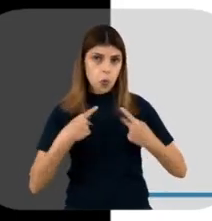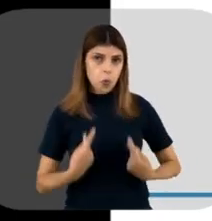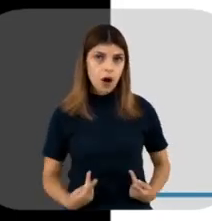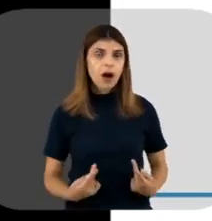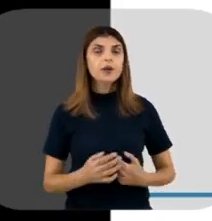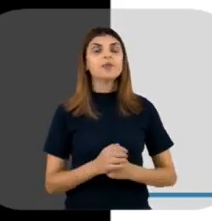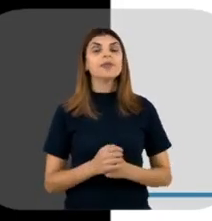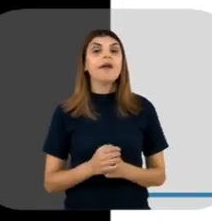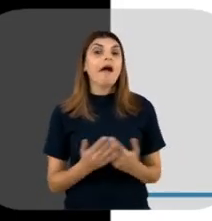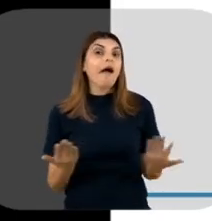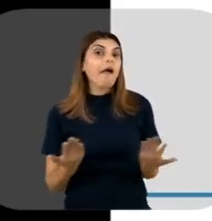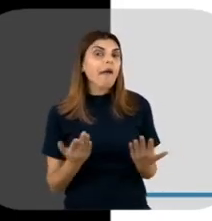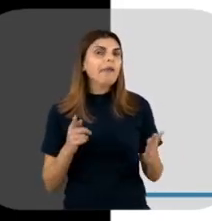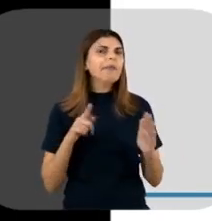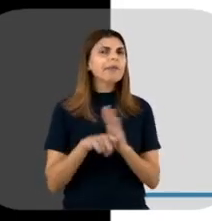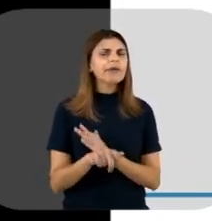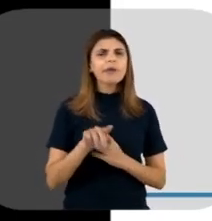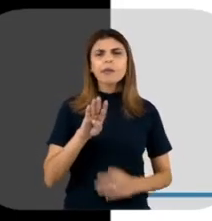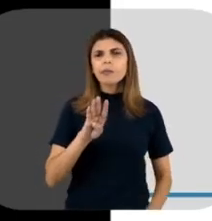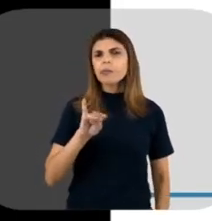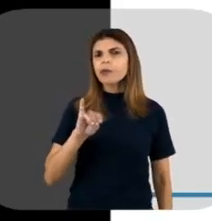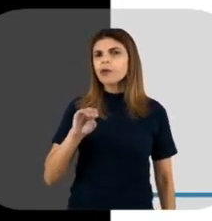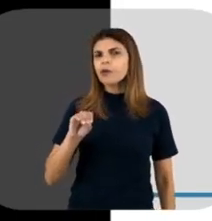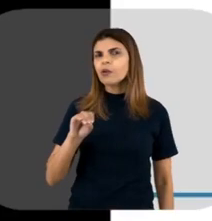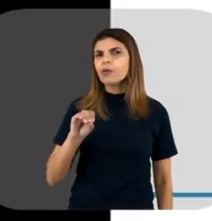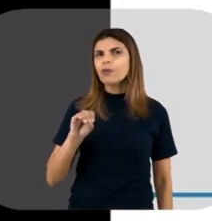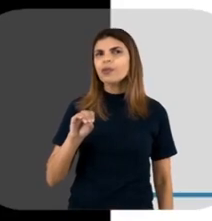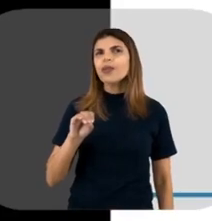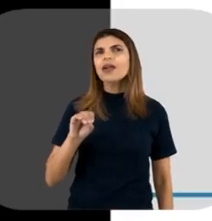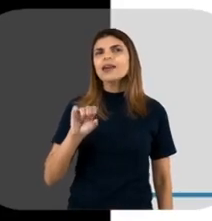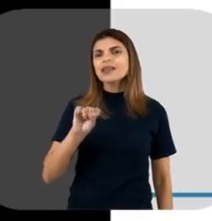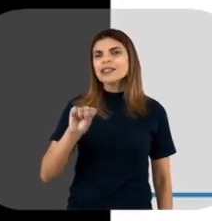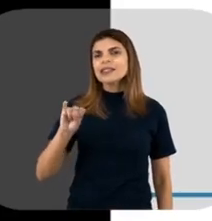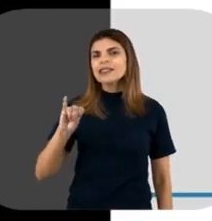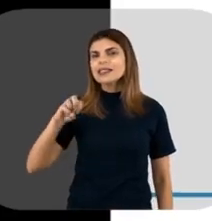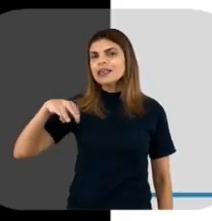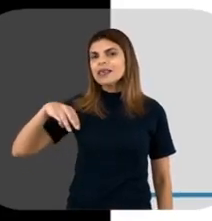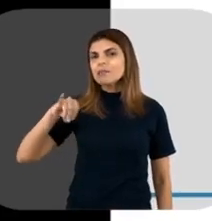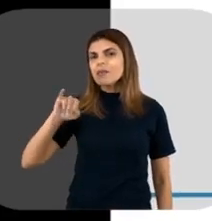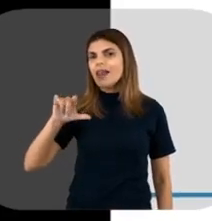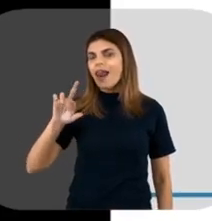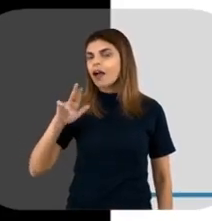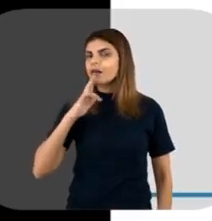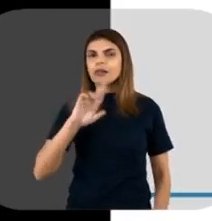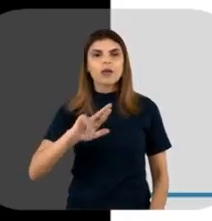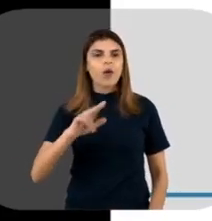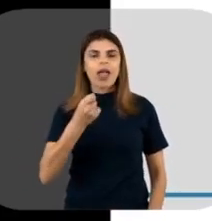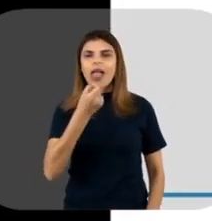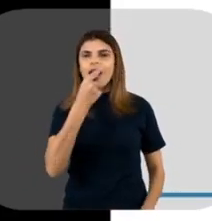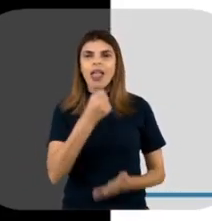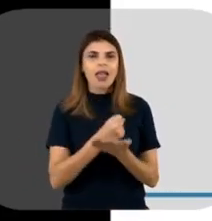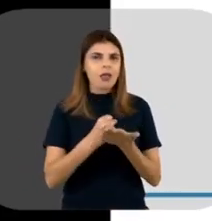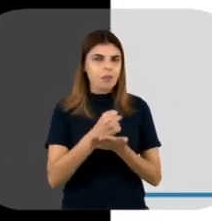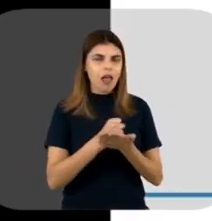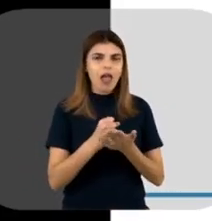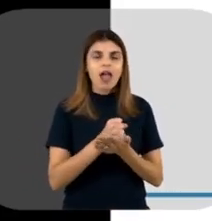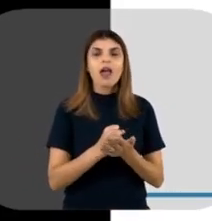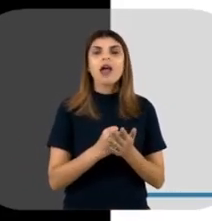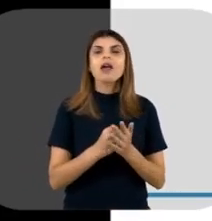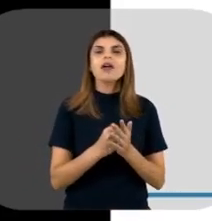E aí vem a questão, né? Biosimilares eles não são genéricos, né? Eles são medicamentos,